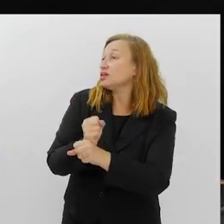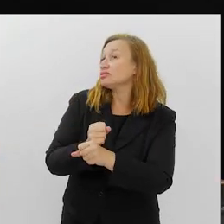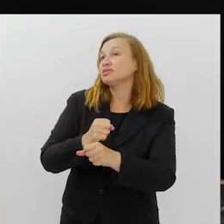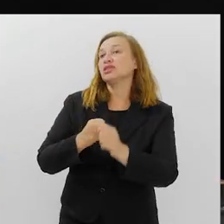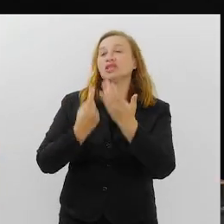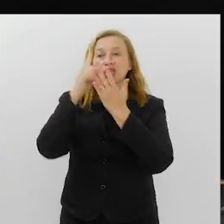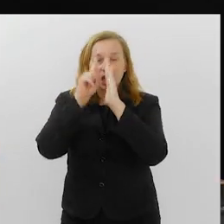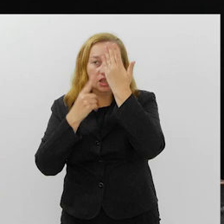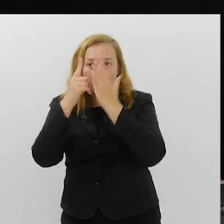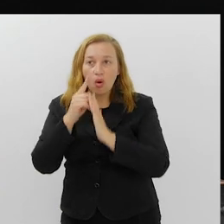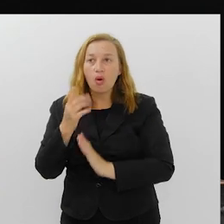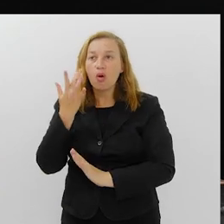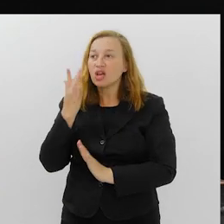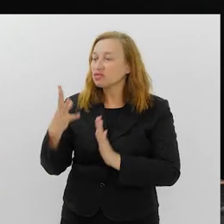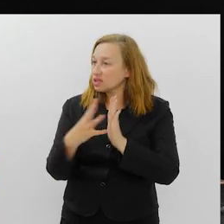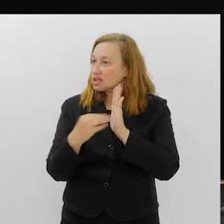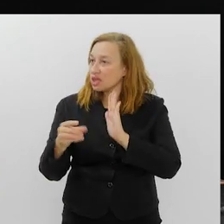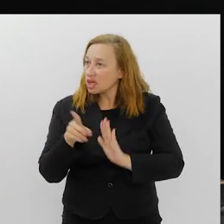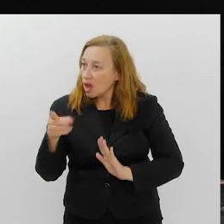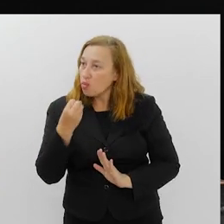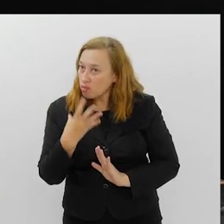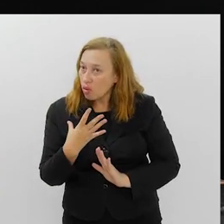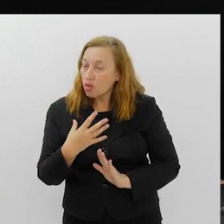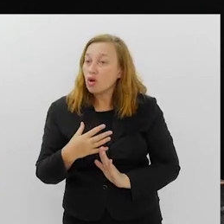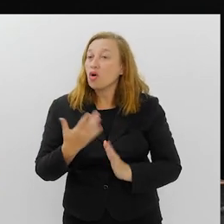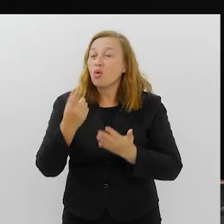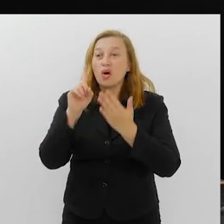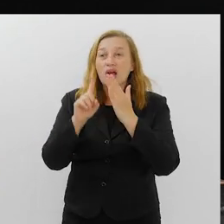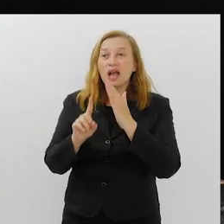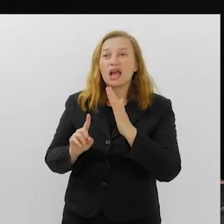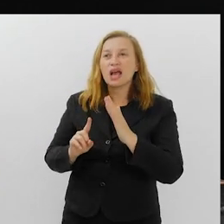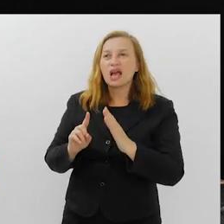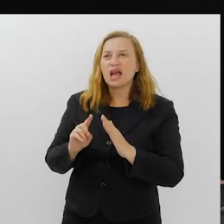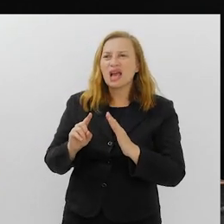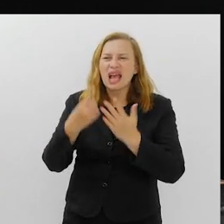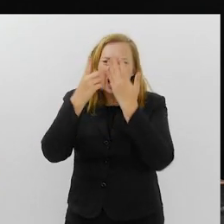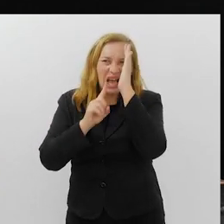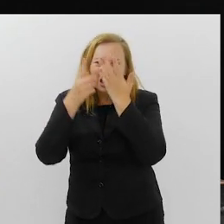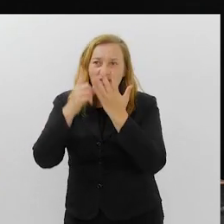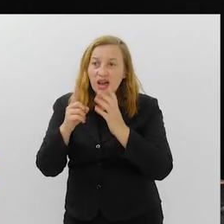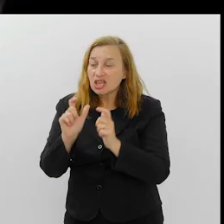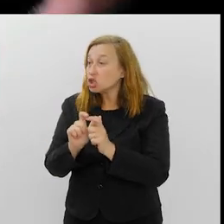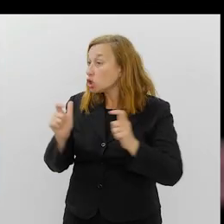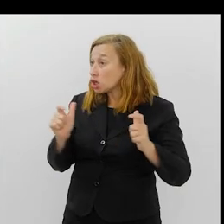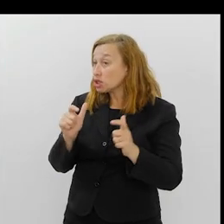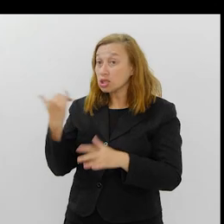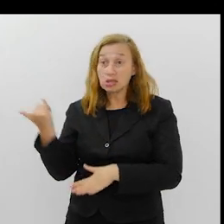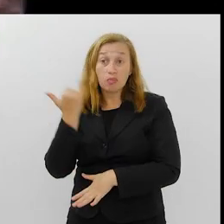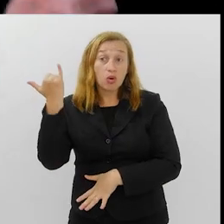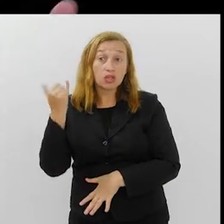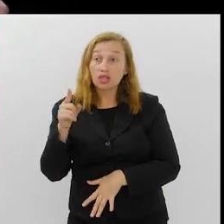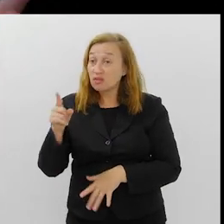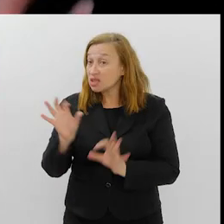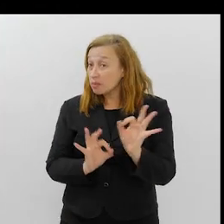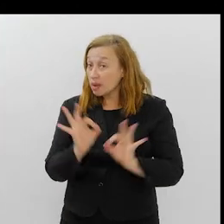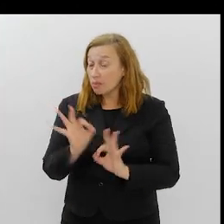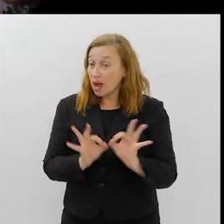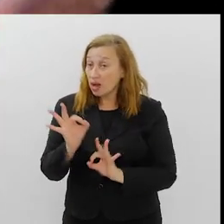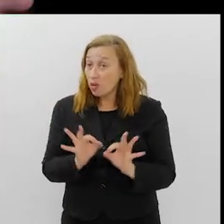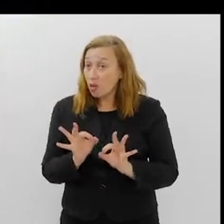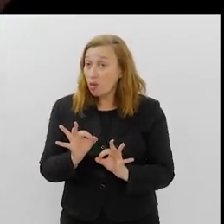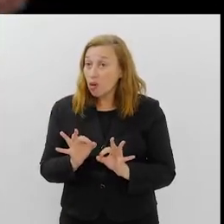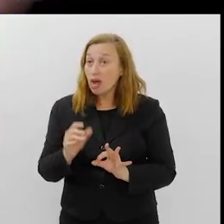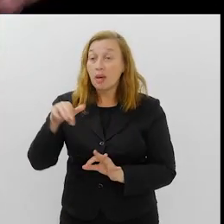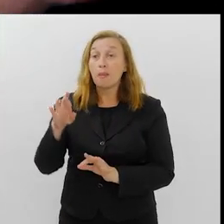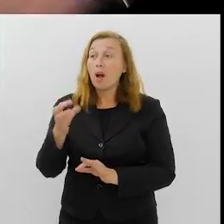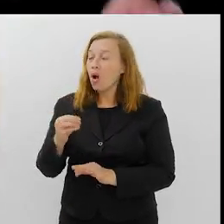o exemplo com você, realmente, que eu acho que é um bom exemplo. Os carnavais que você fez, carnavais grandiosos, importantes, e a gente meio que